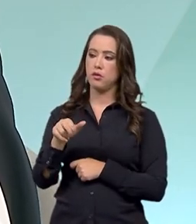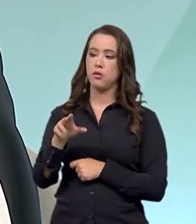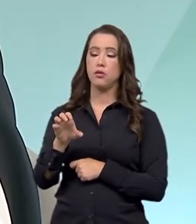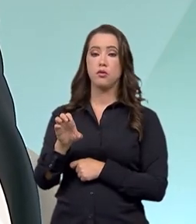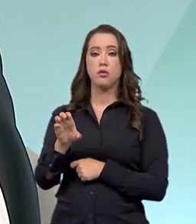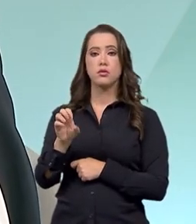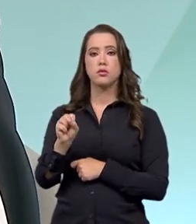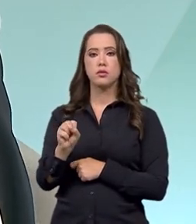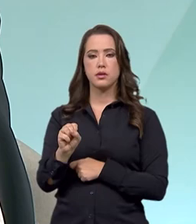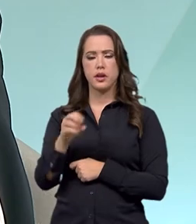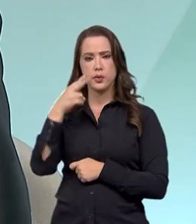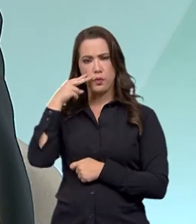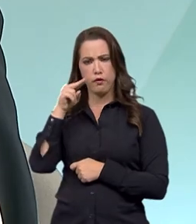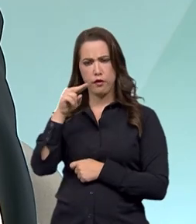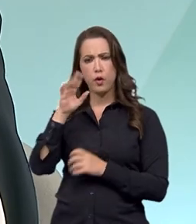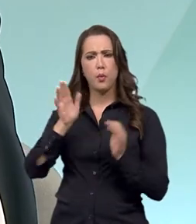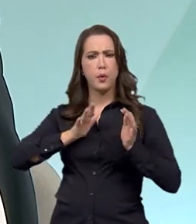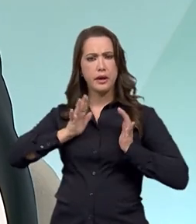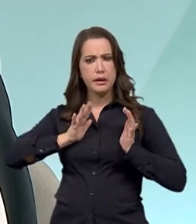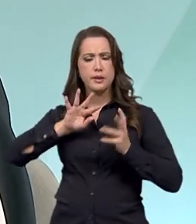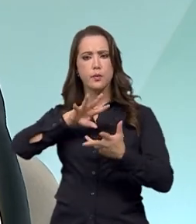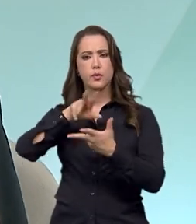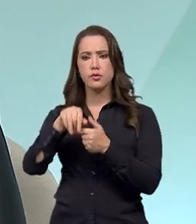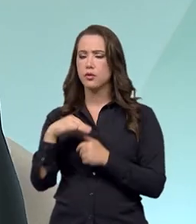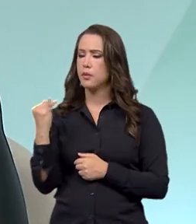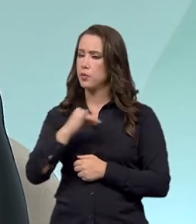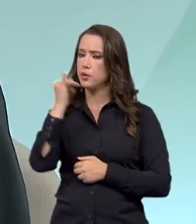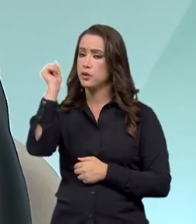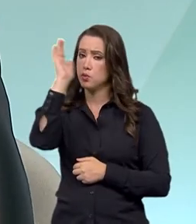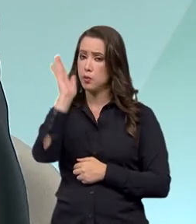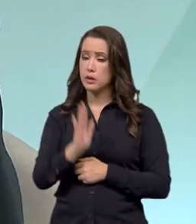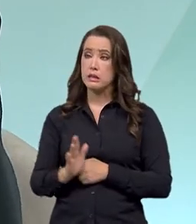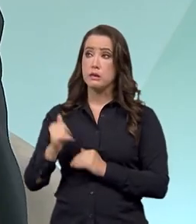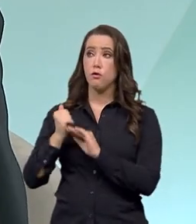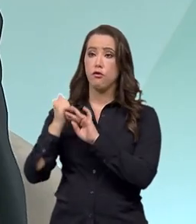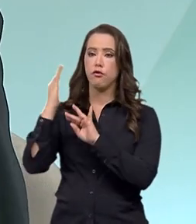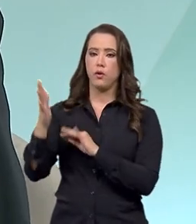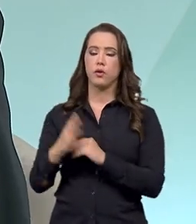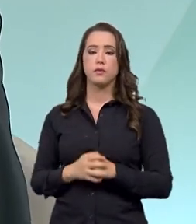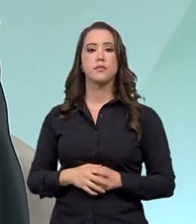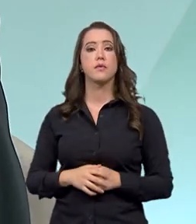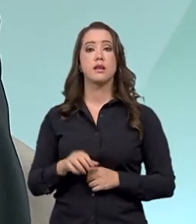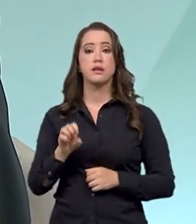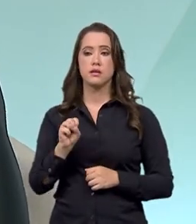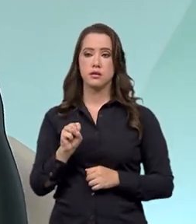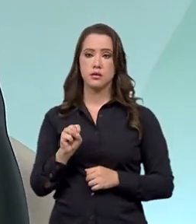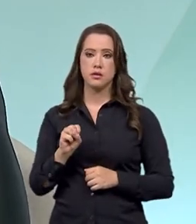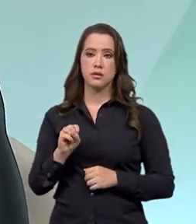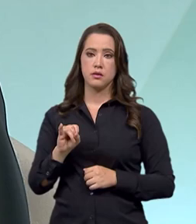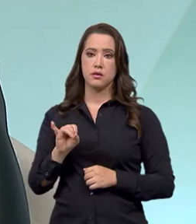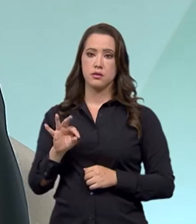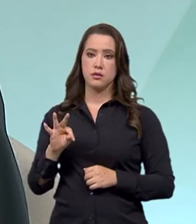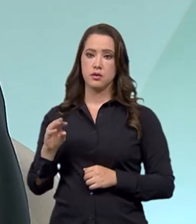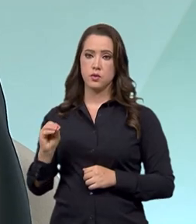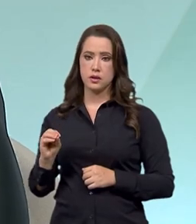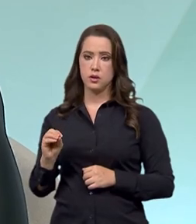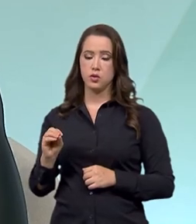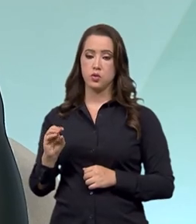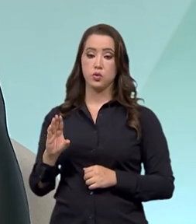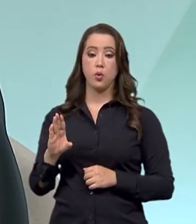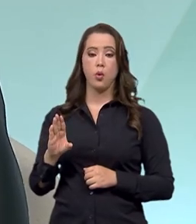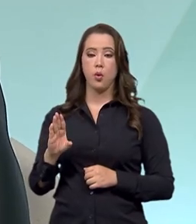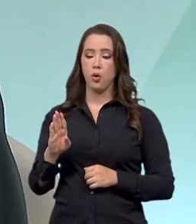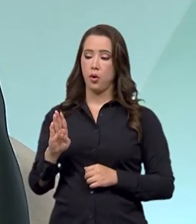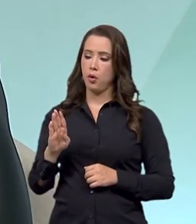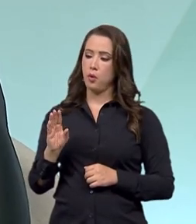reconhecidos pela Unesco, o que dá muita visibilidade ao Brasil no exterior, né? E o sítio Burle Marx, ano passado, recebeu esse título, um